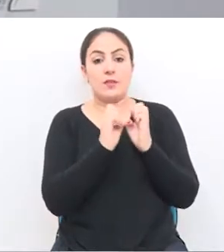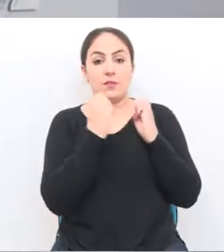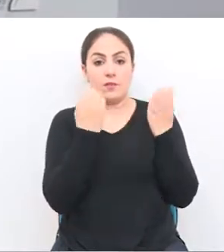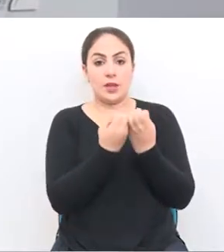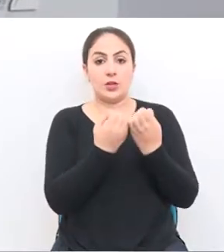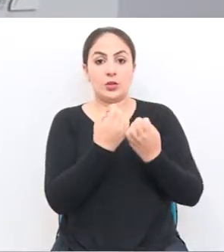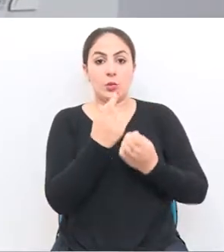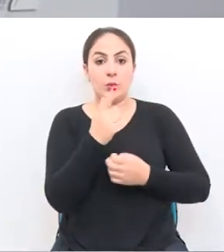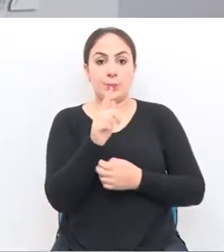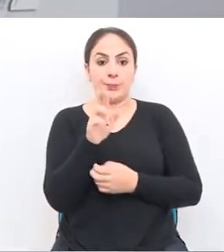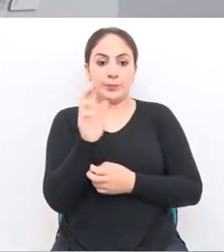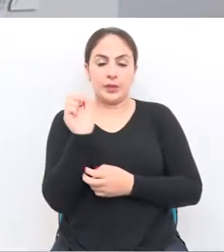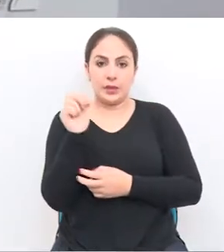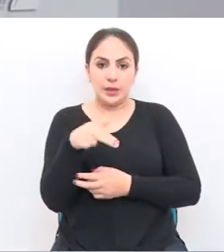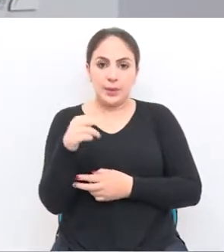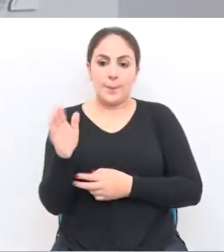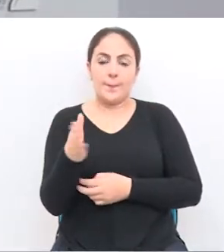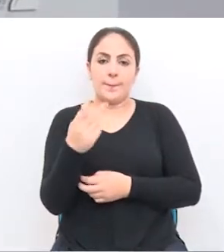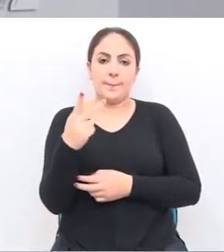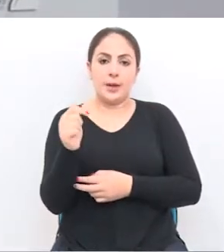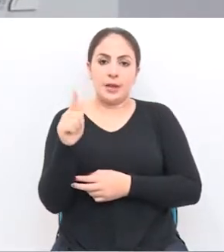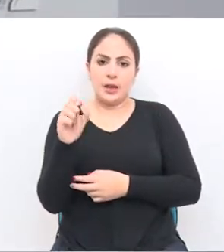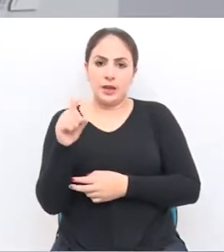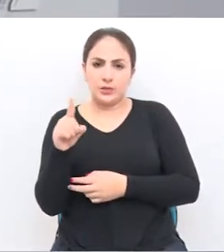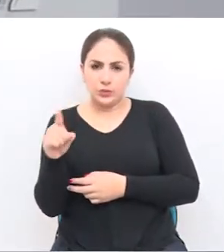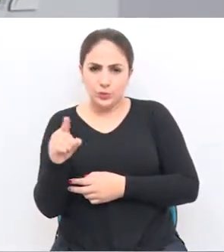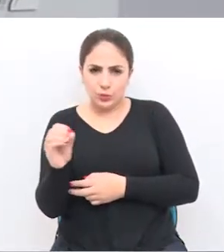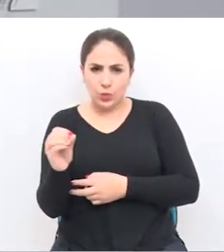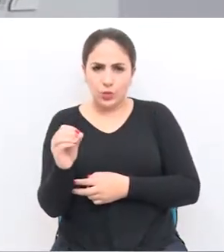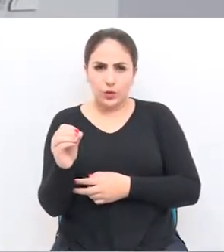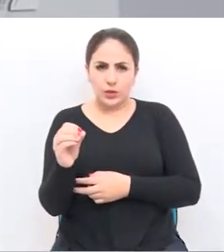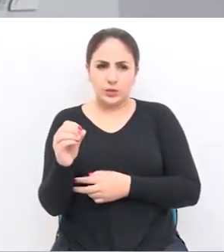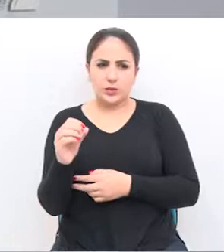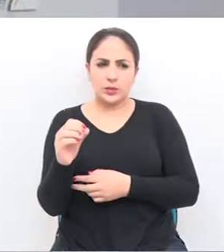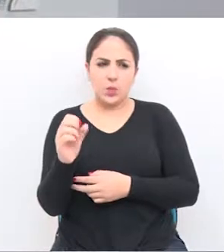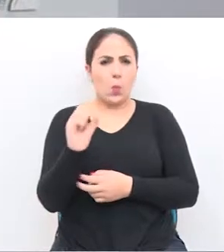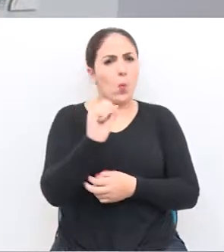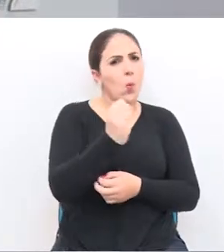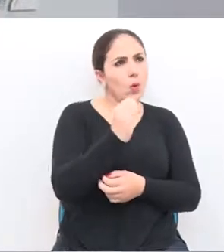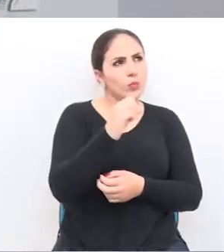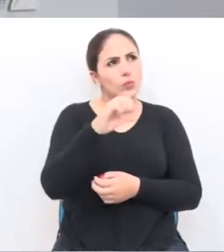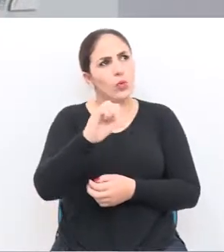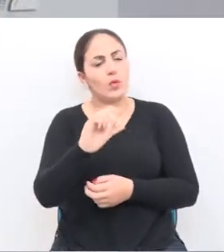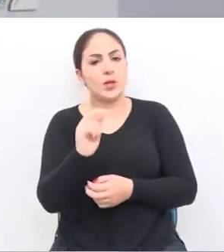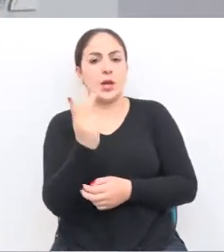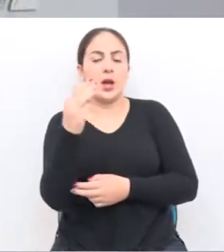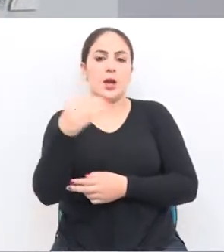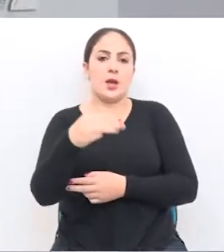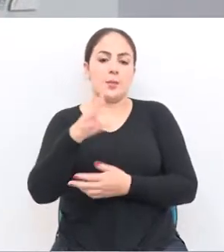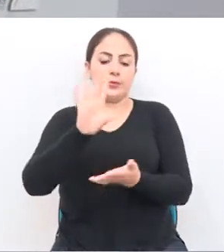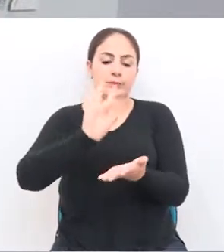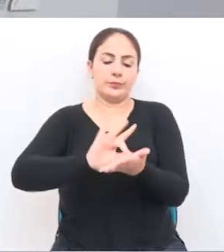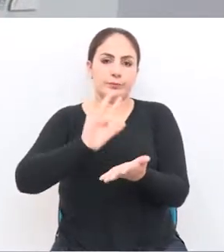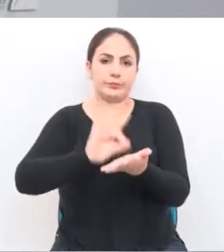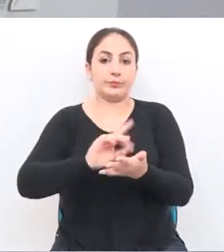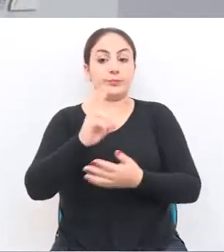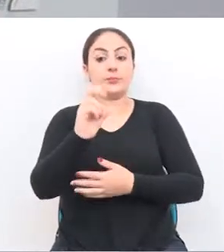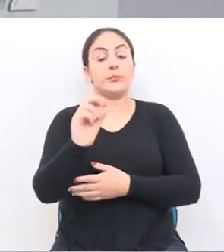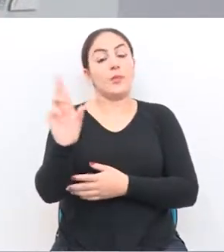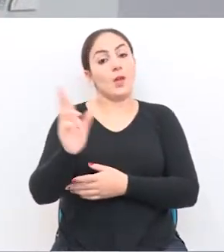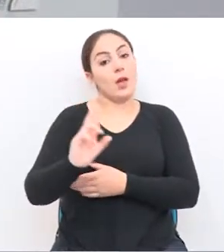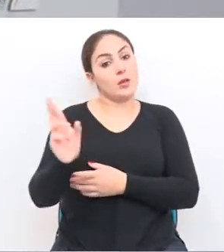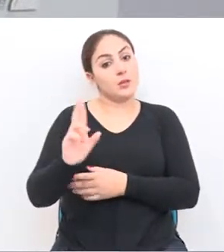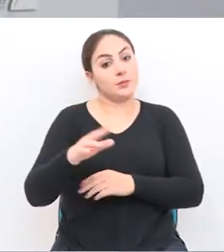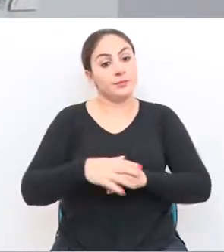Grã-Palazzo, que dá quase a mesma distância do aeroporto até o centro, em torno de 8 a 9 quilômetros, a tarifa fica tarifada em